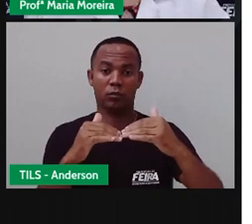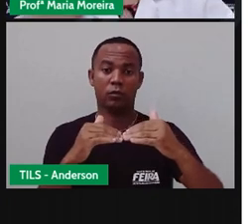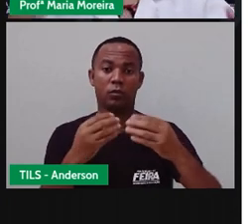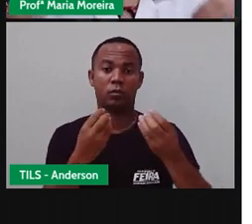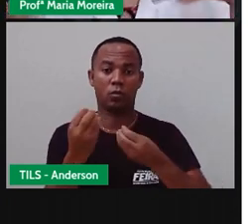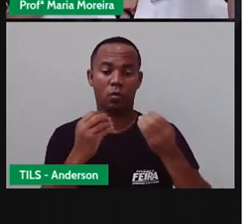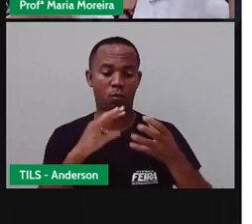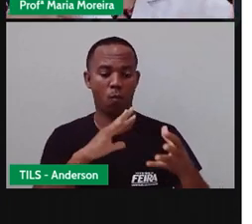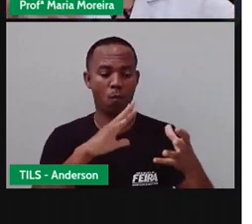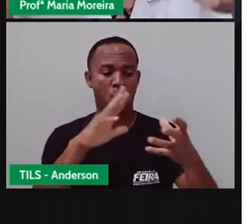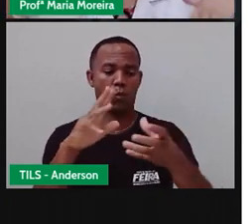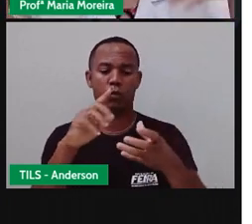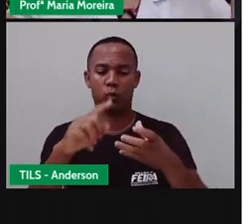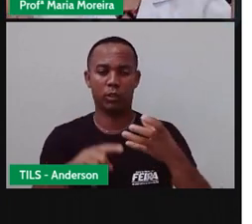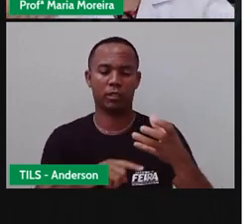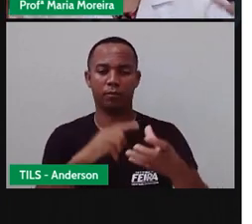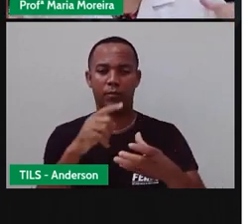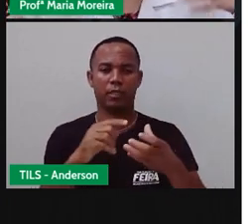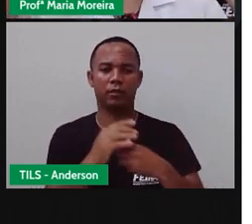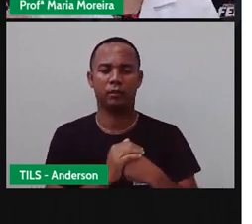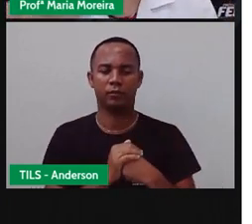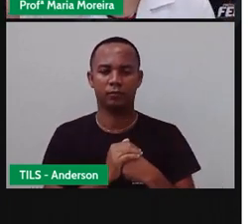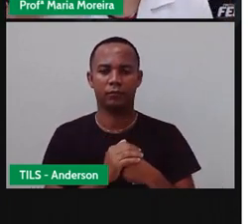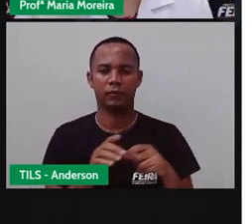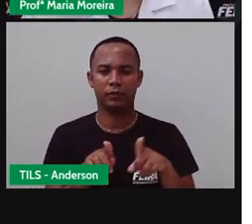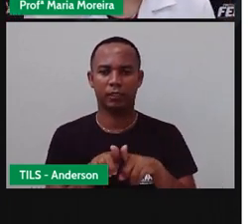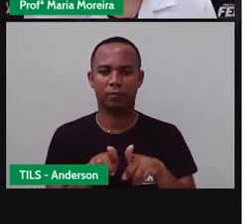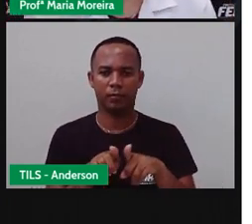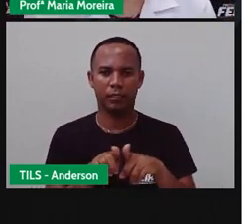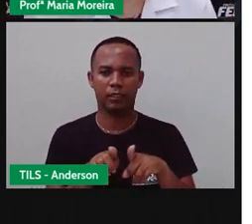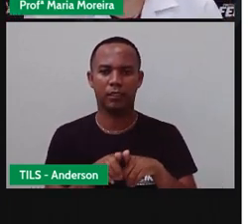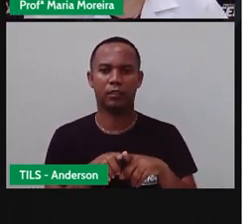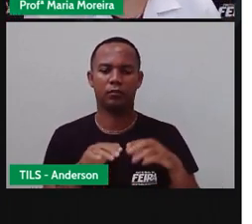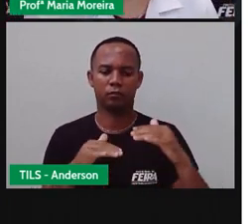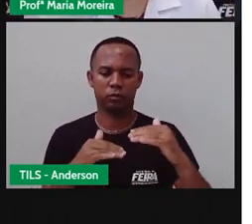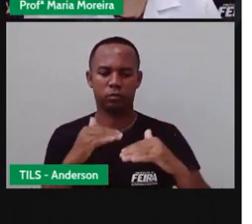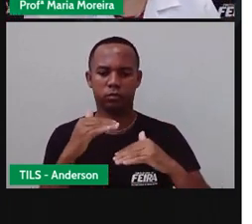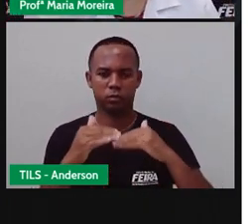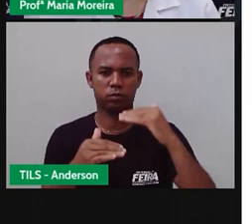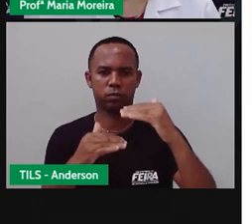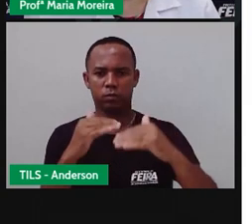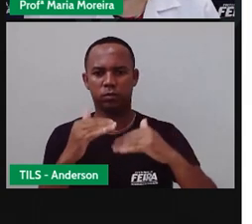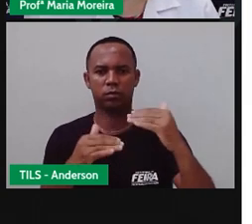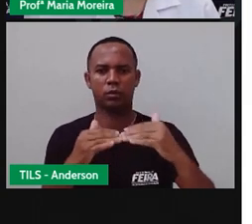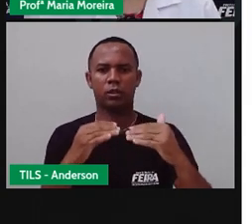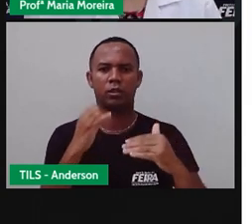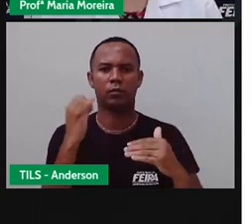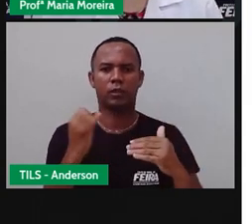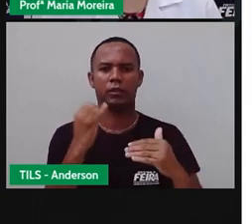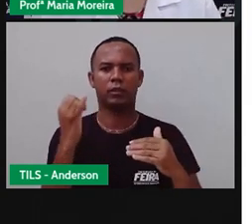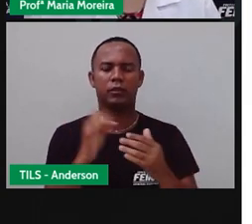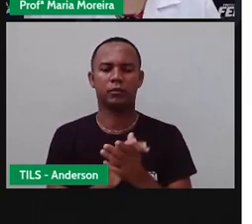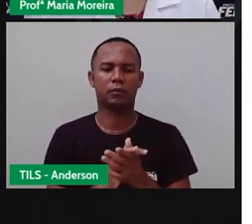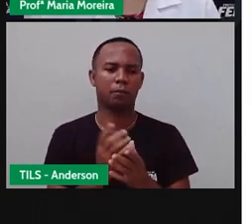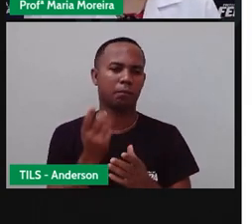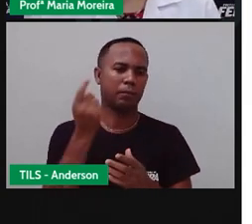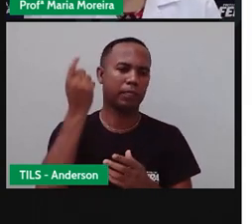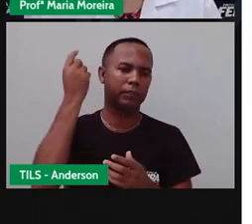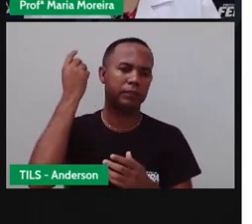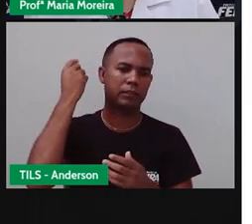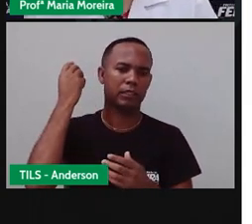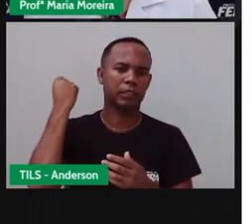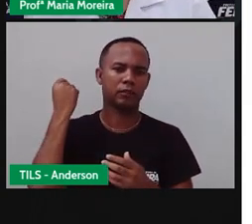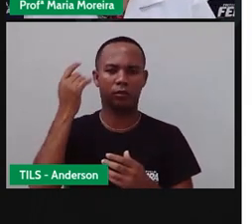Então, as cidades vão evoluindo à medida que o mundo também vai o quê? Ele vai o quê? Evoluindo, certo? Antigamente,